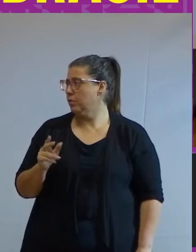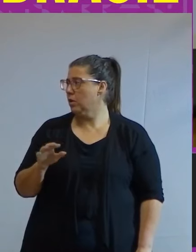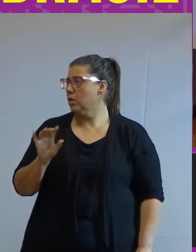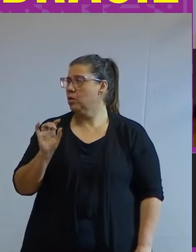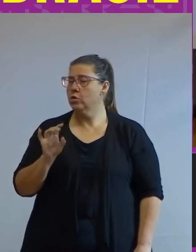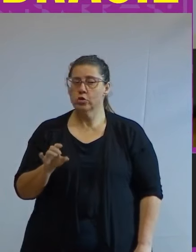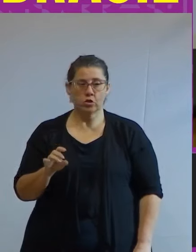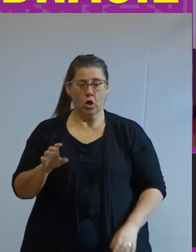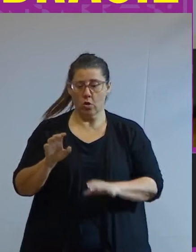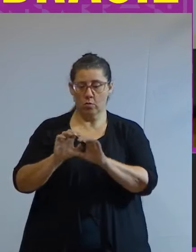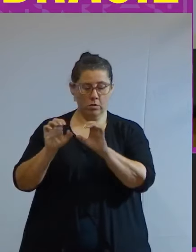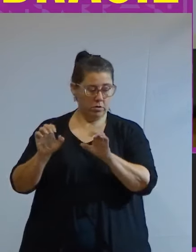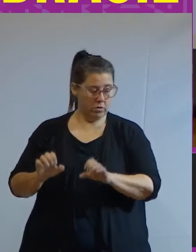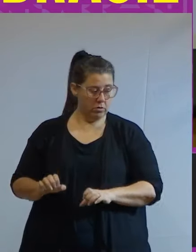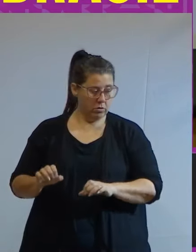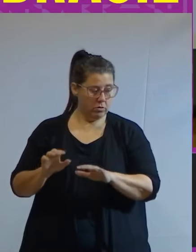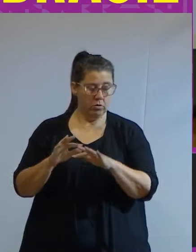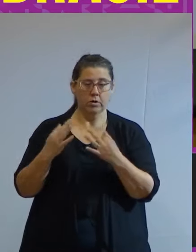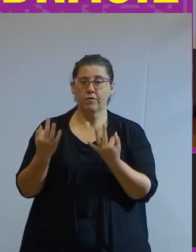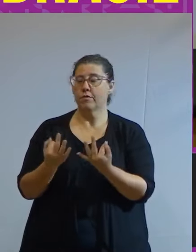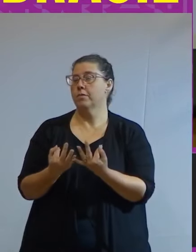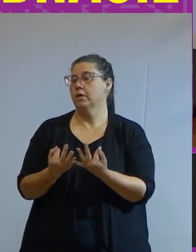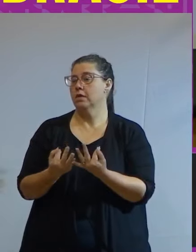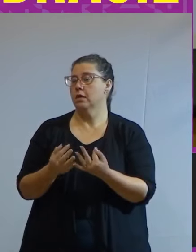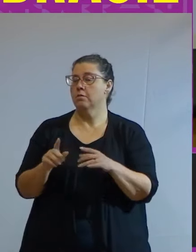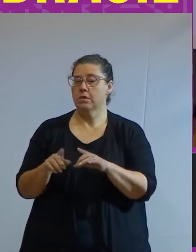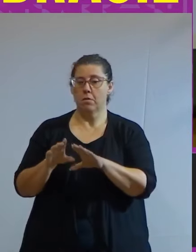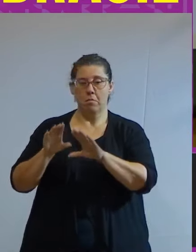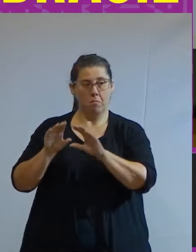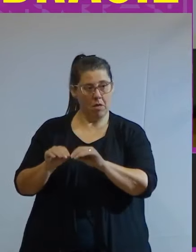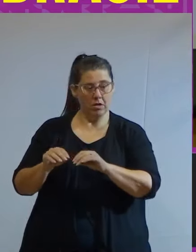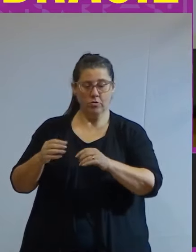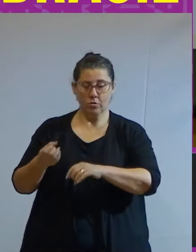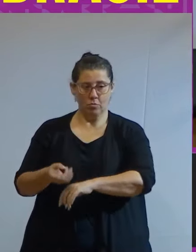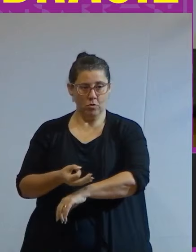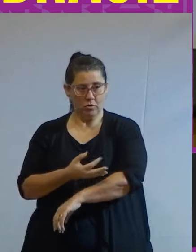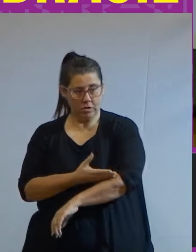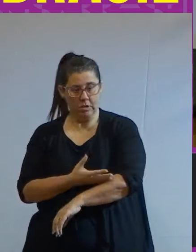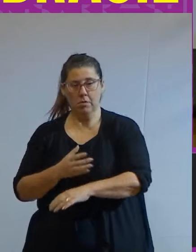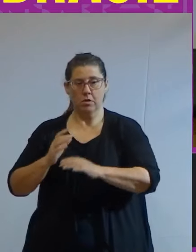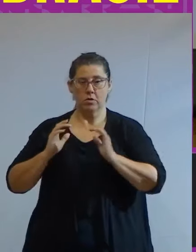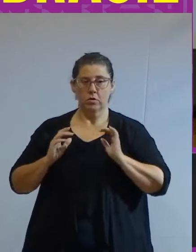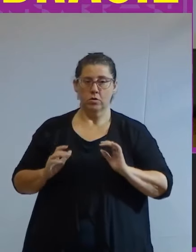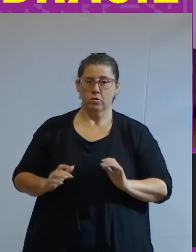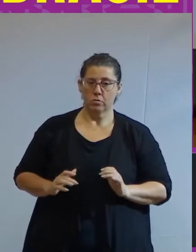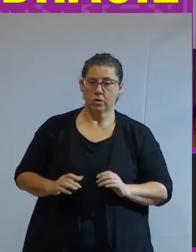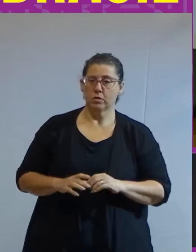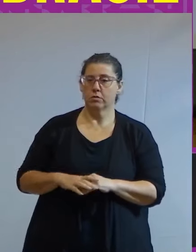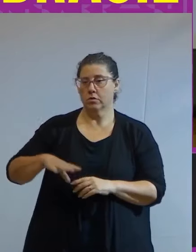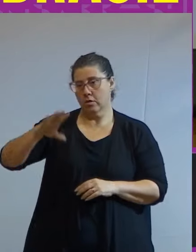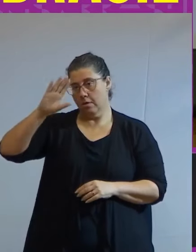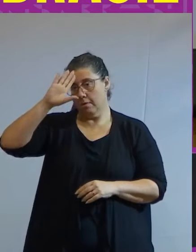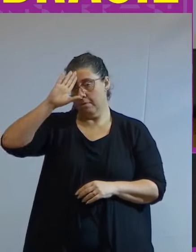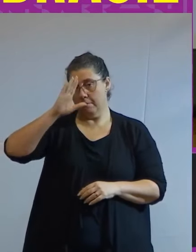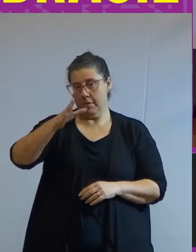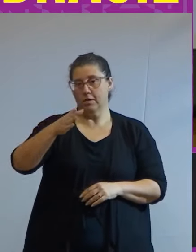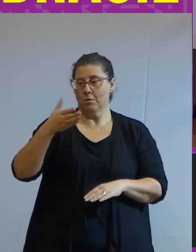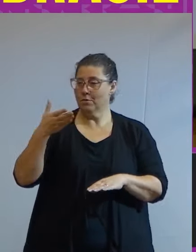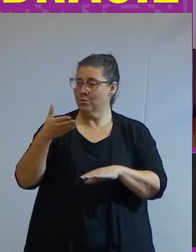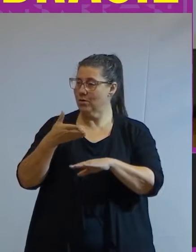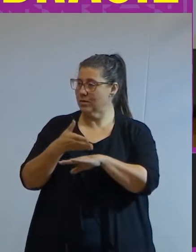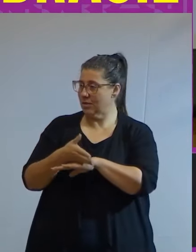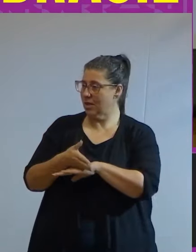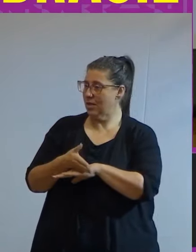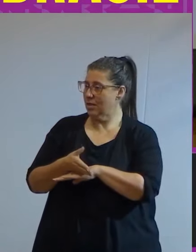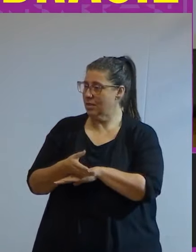com a estrutura familiar mas mexe também com as nossas emoções com os nossos comportamentos e principalmente com o acesso que